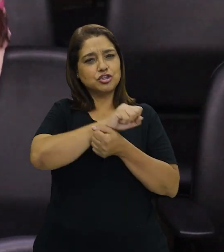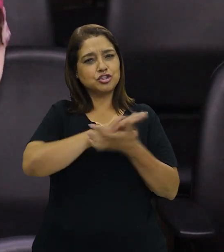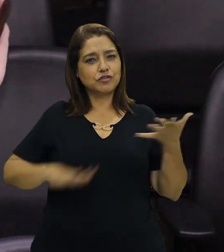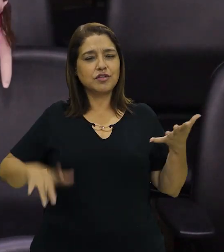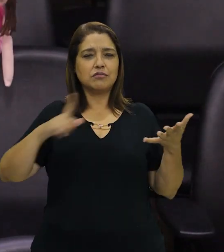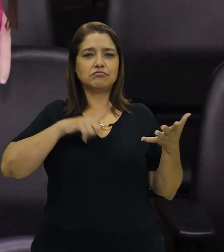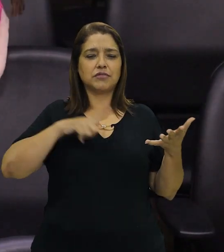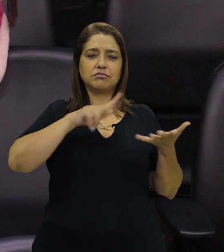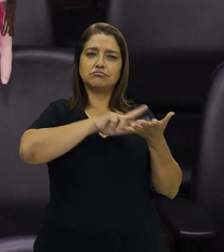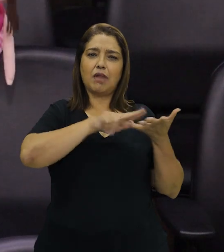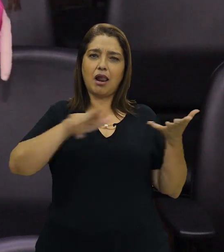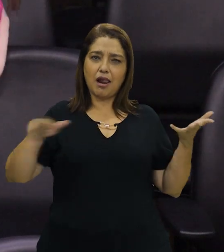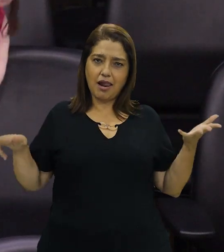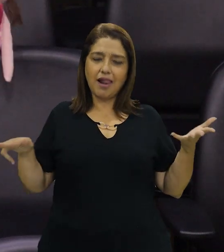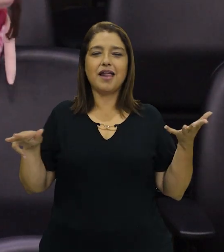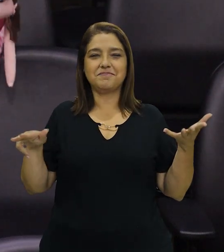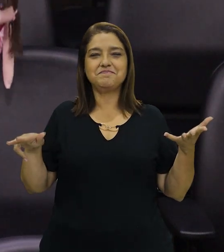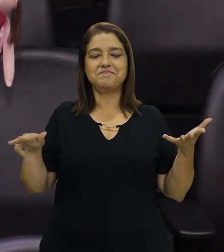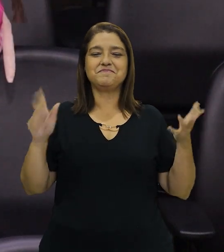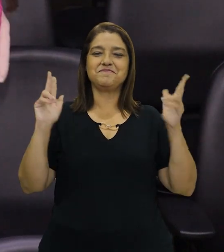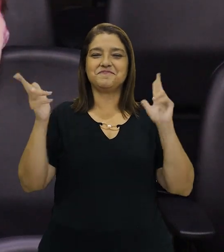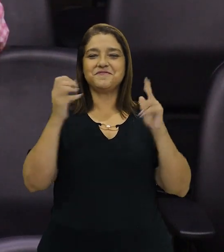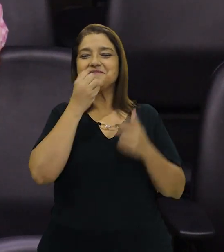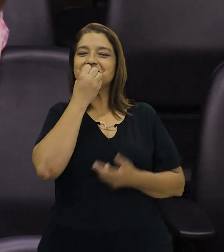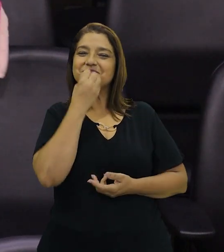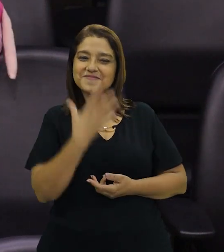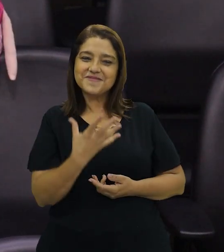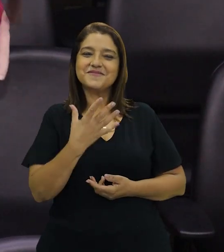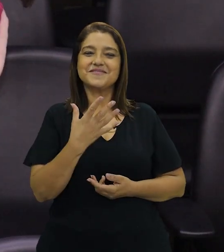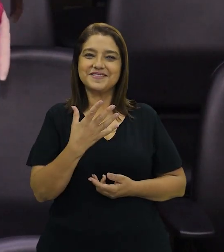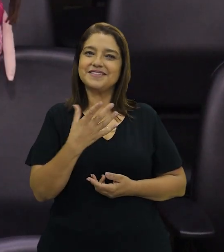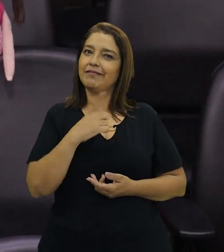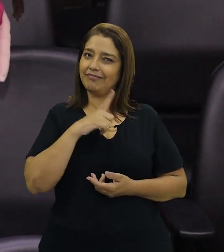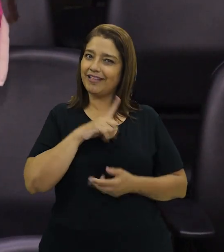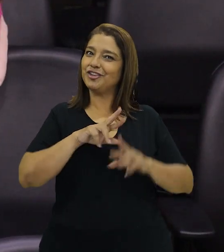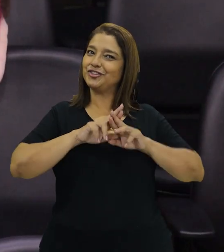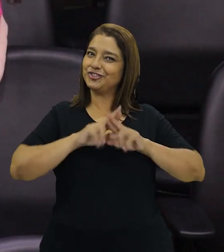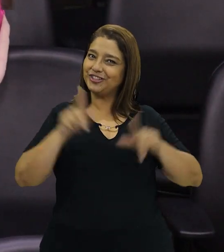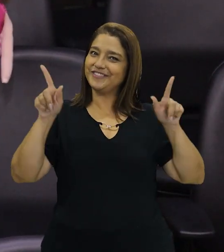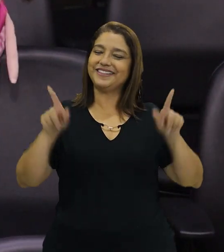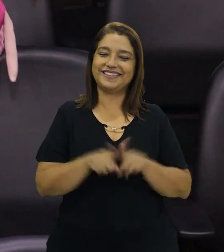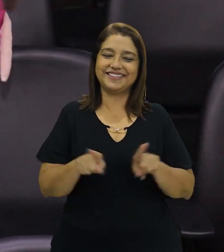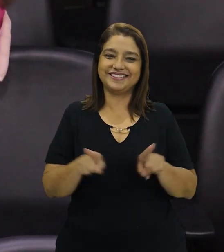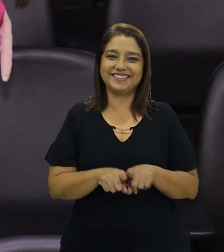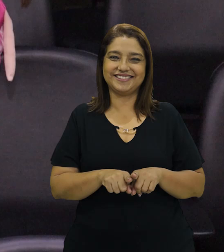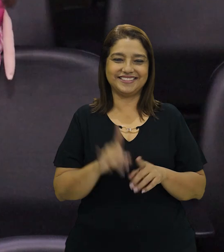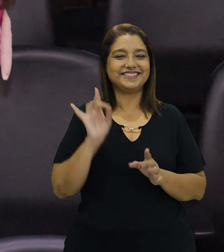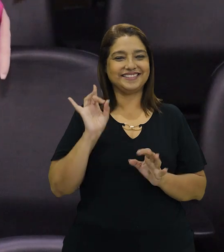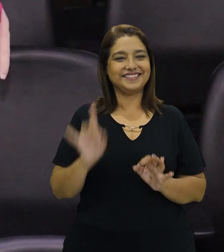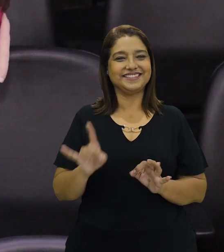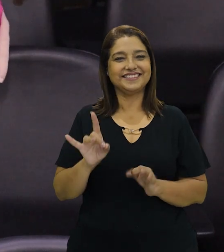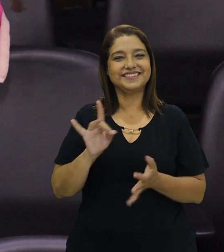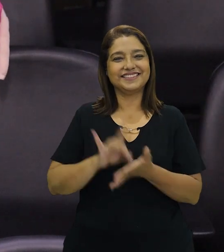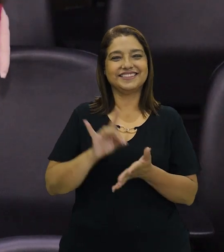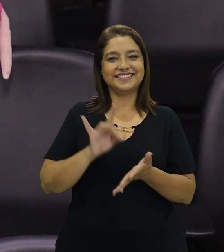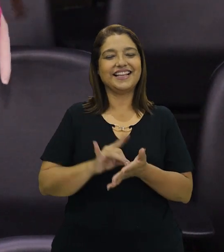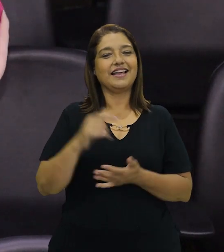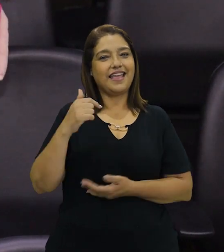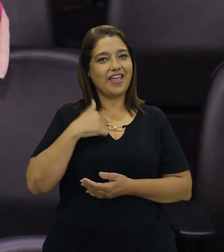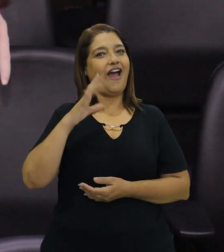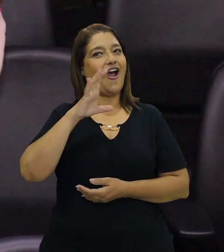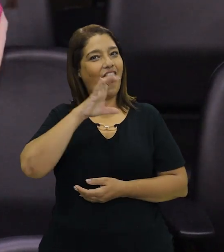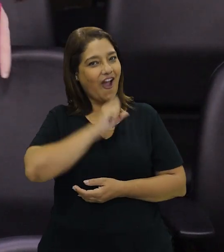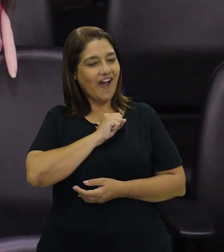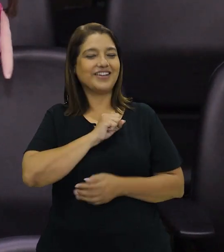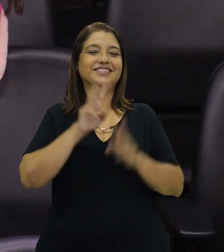diversificadas e divertidas e diferentes, né? Isso mesmo, Probeto. Eu adoro